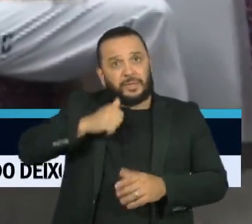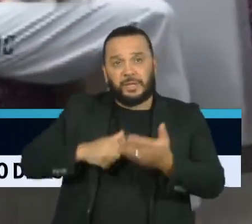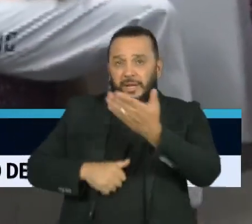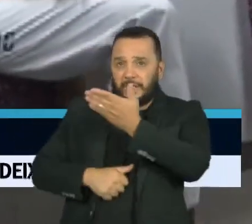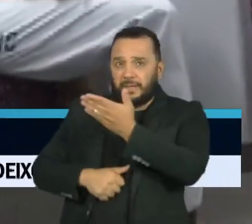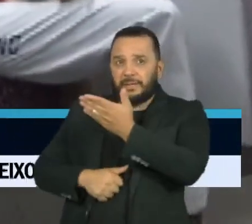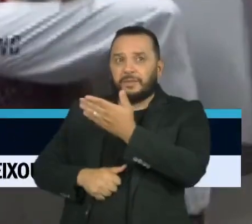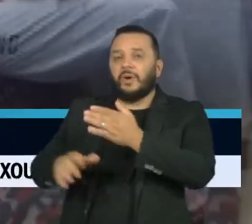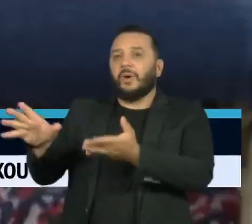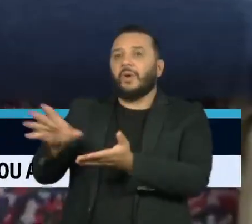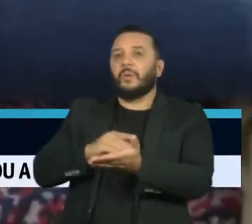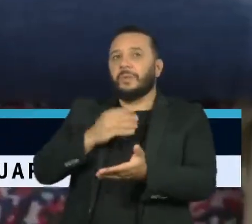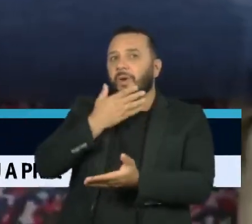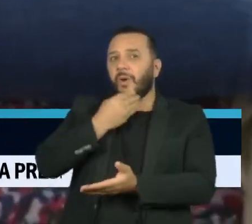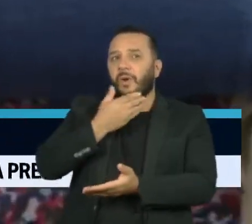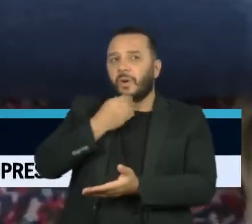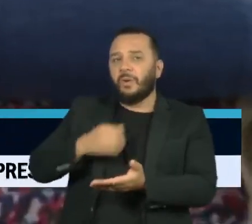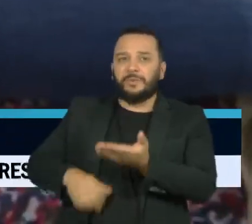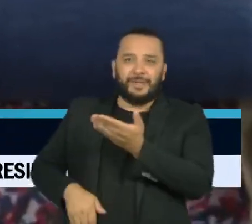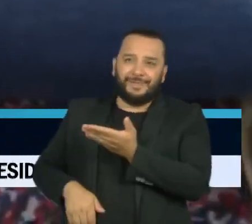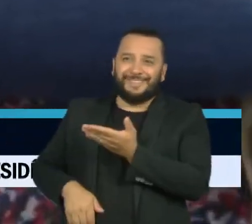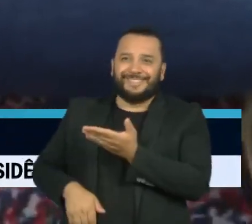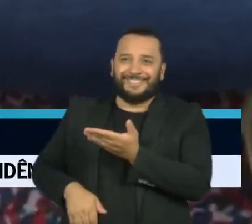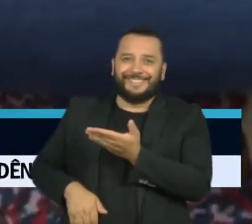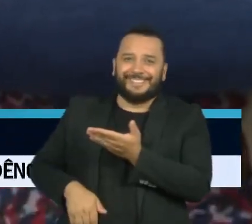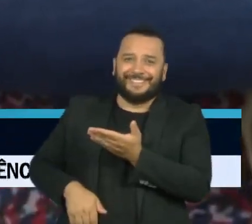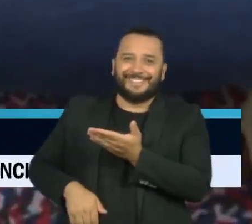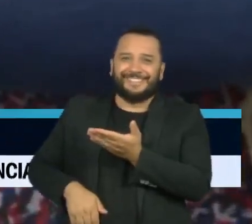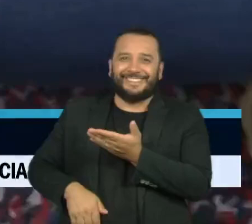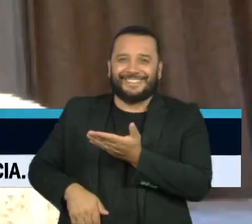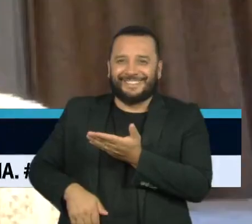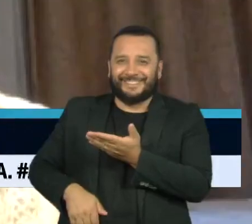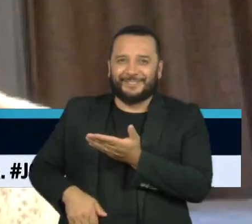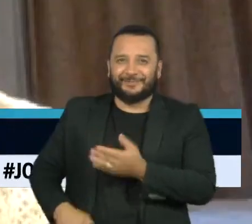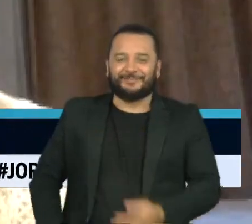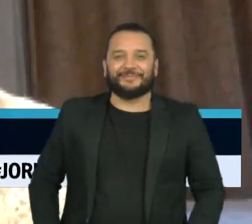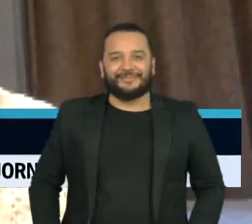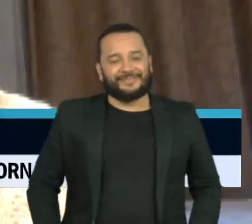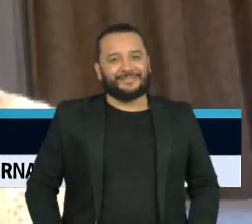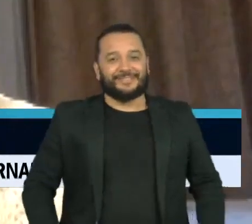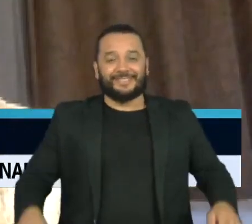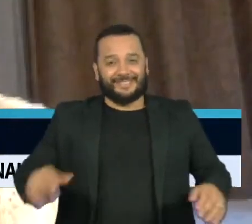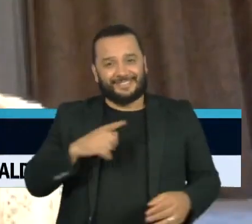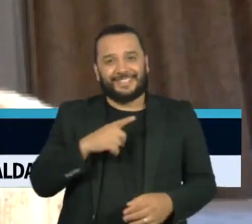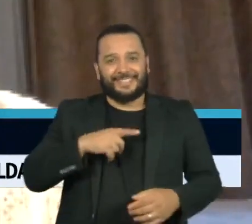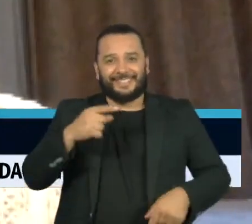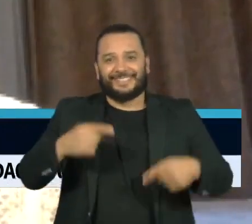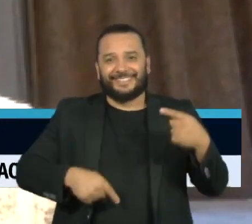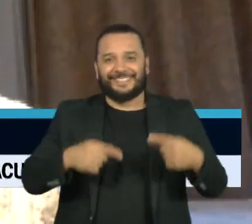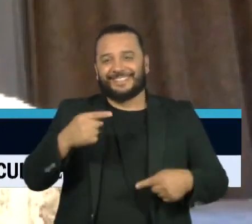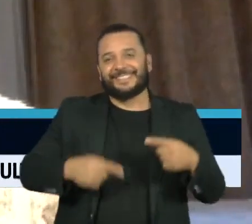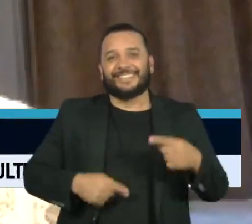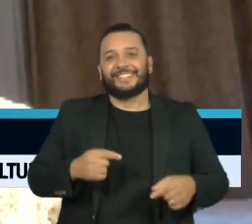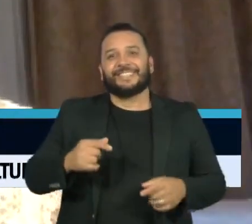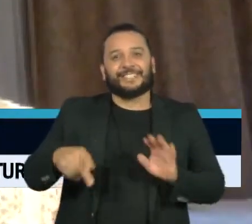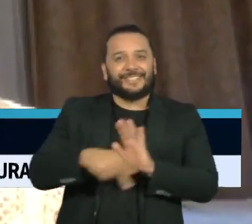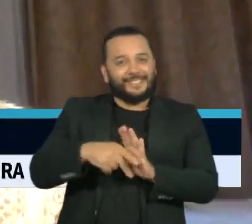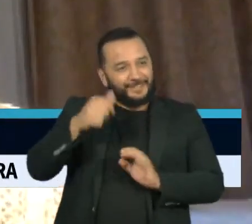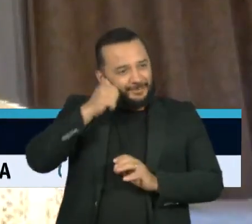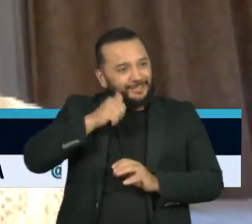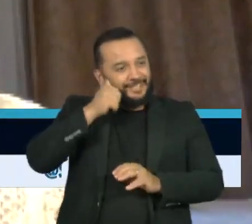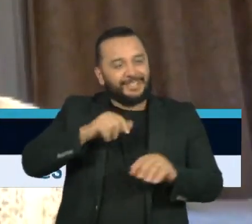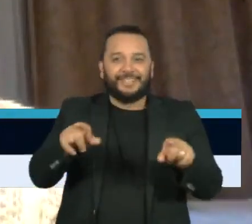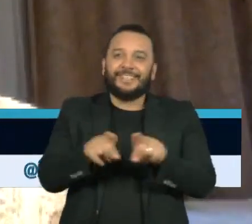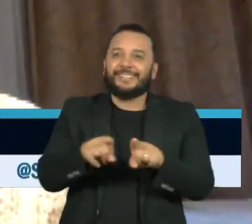resolveram imitar os homens com o protesto escrito nas calças. Esse é um debate trazido pelas próprias mulheres,